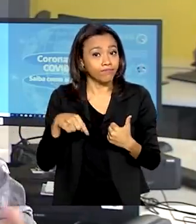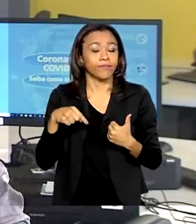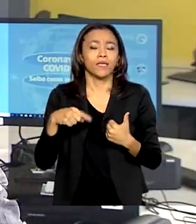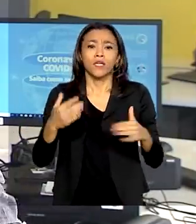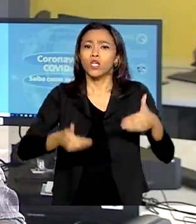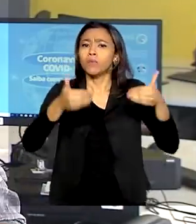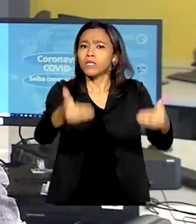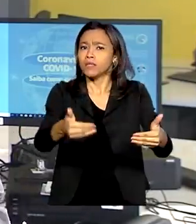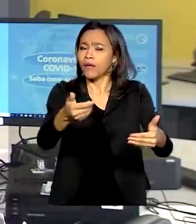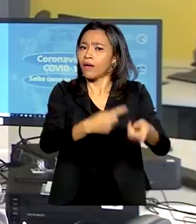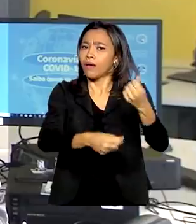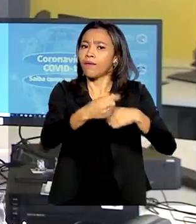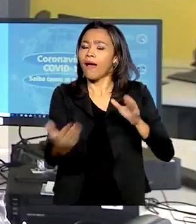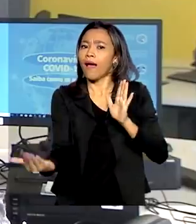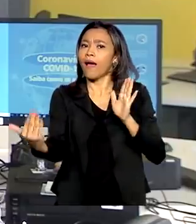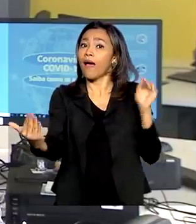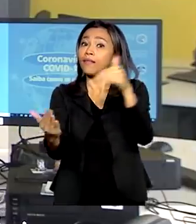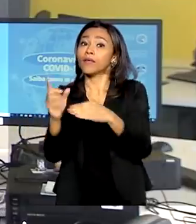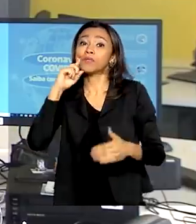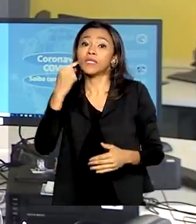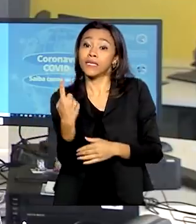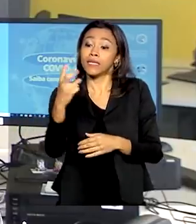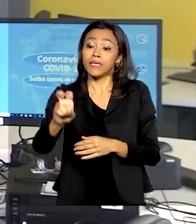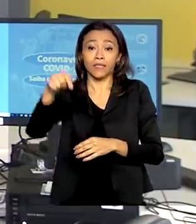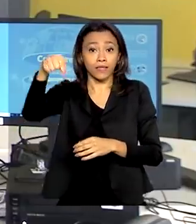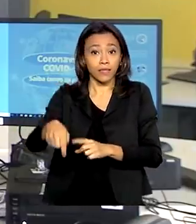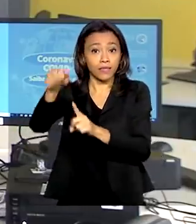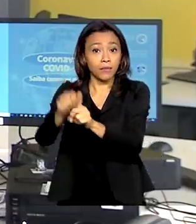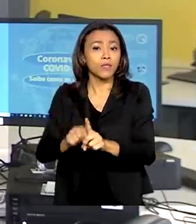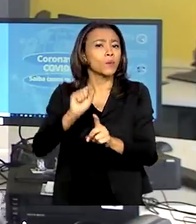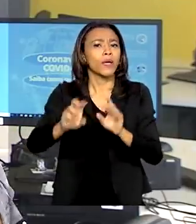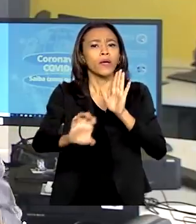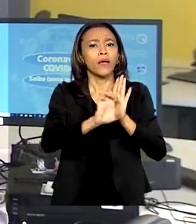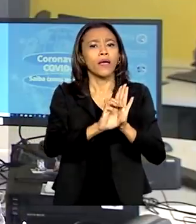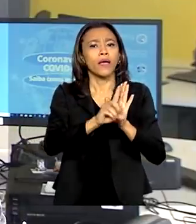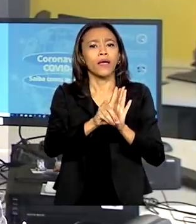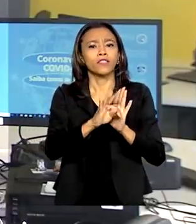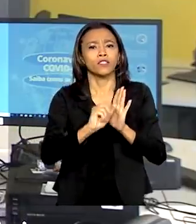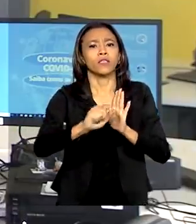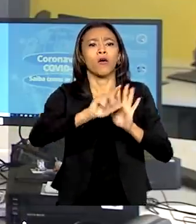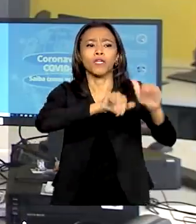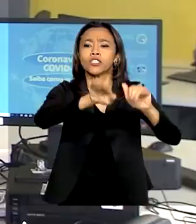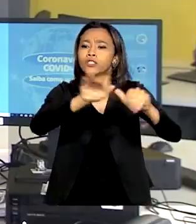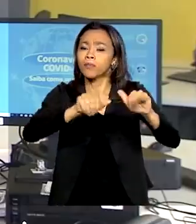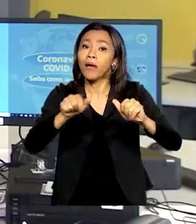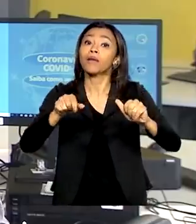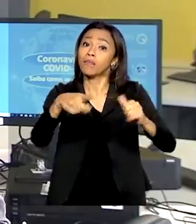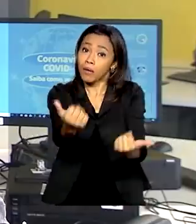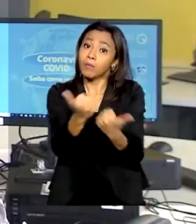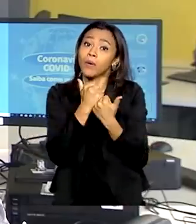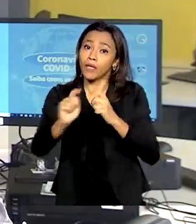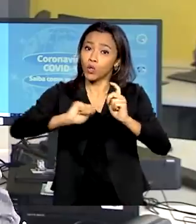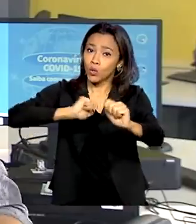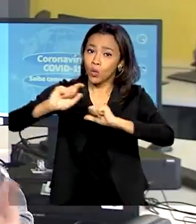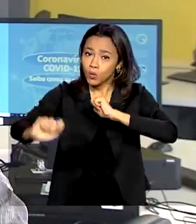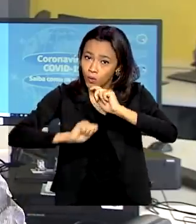prorrogou até o dia 15 desse mês o prazo do edital de chamamento público para colaboração nessas doações que podem